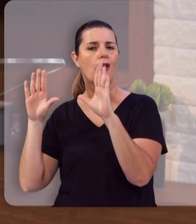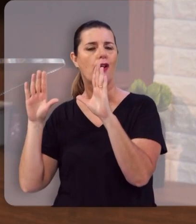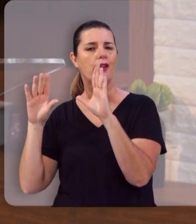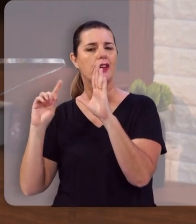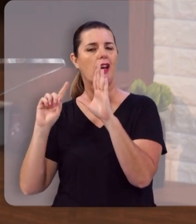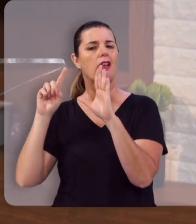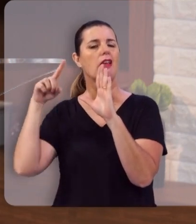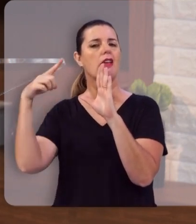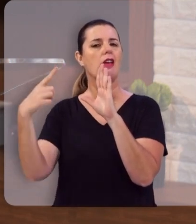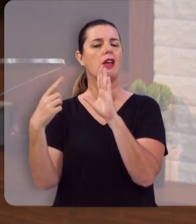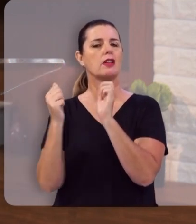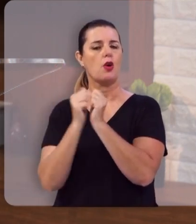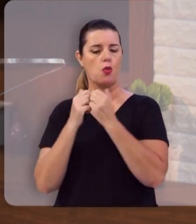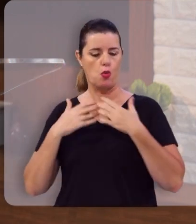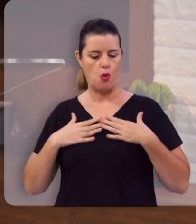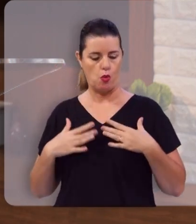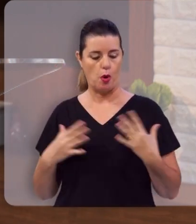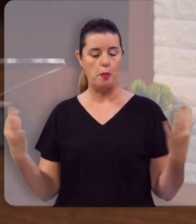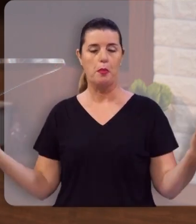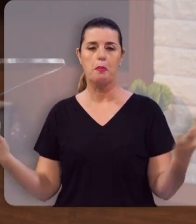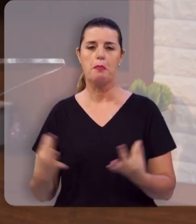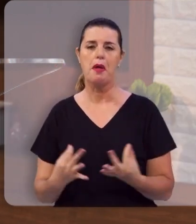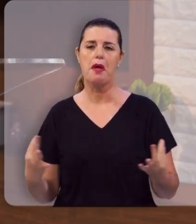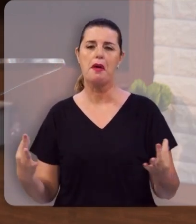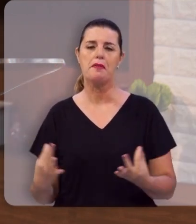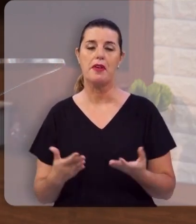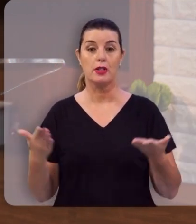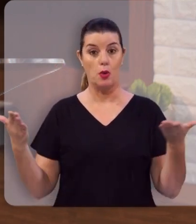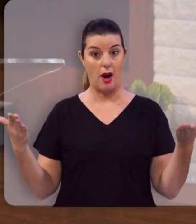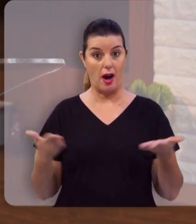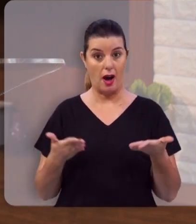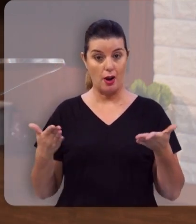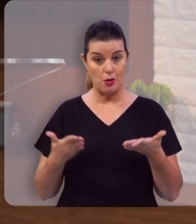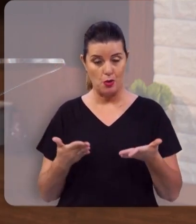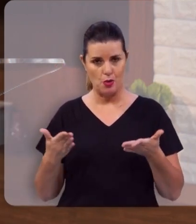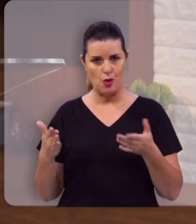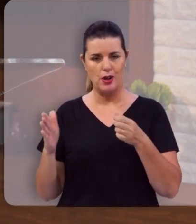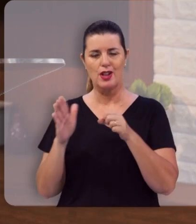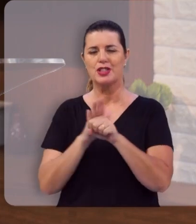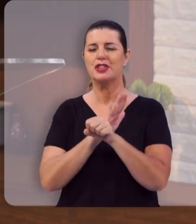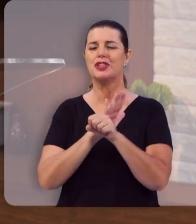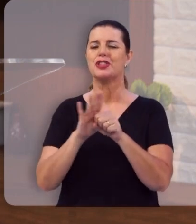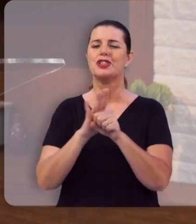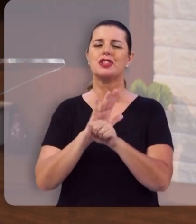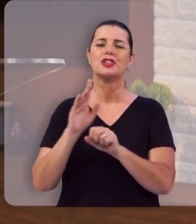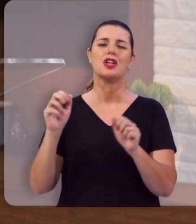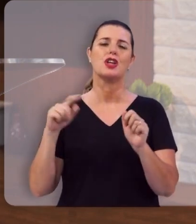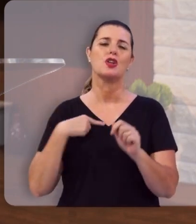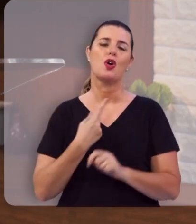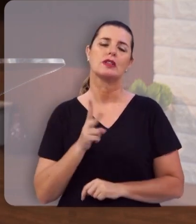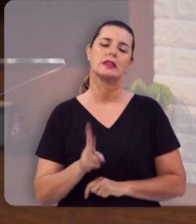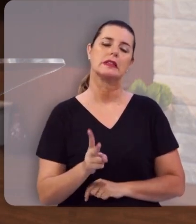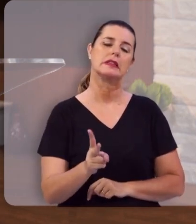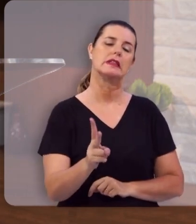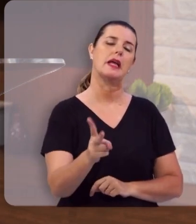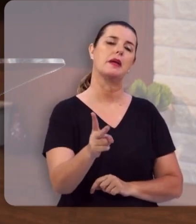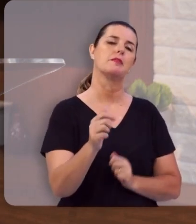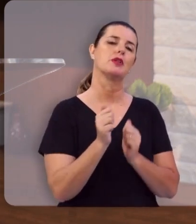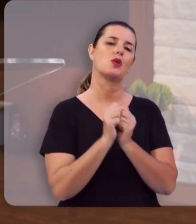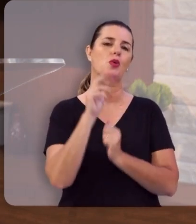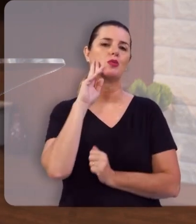então, com o corpo perfeito, agora plenamente, nós estaremos para sempre com o Senhor.